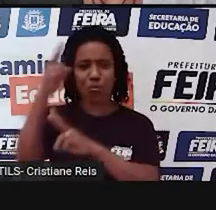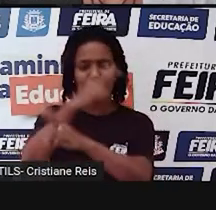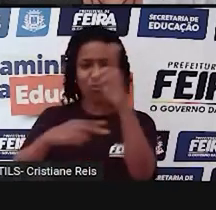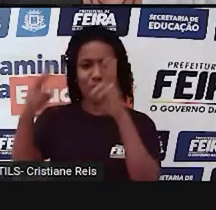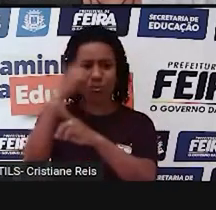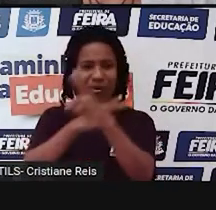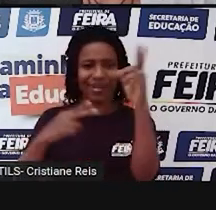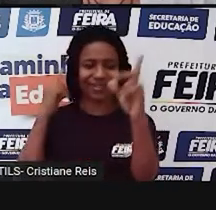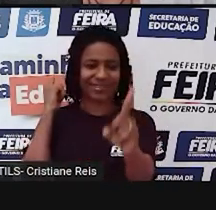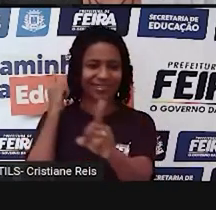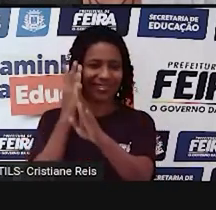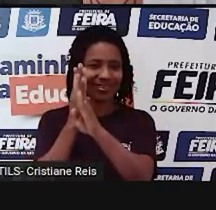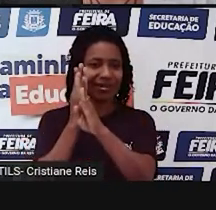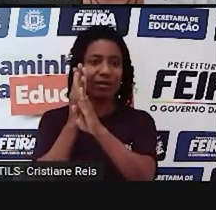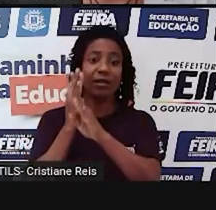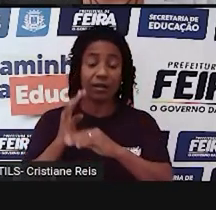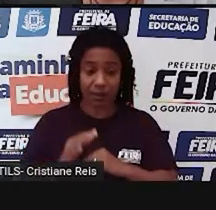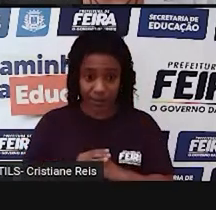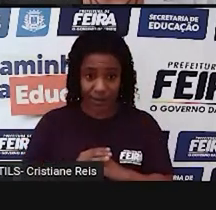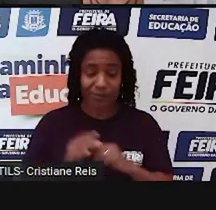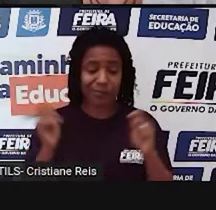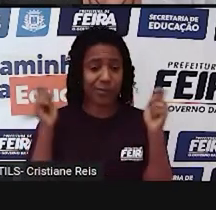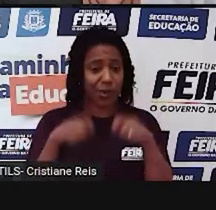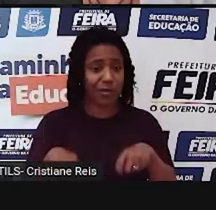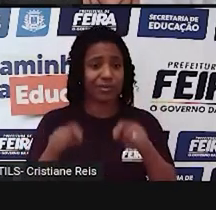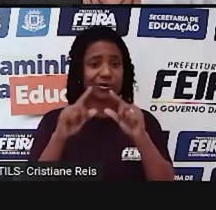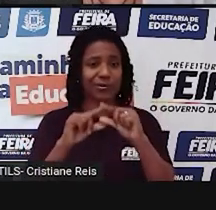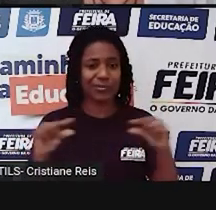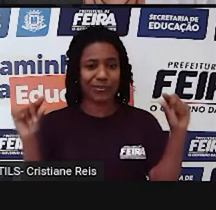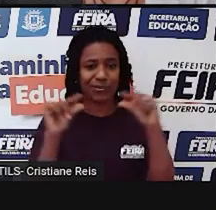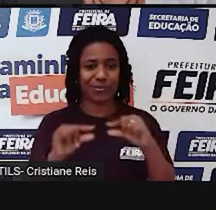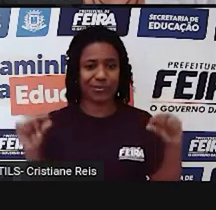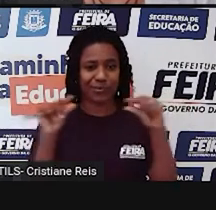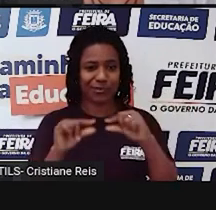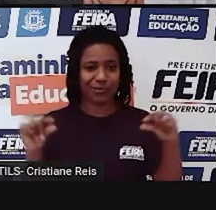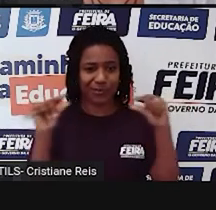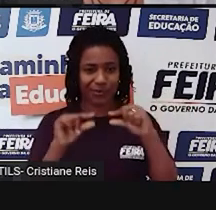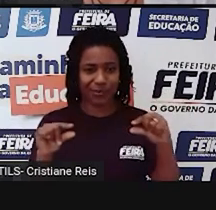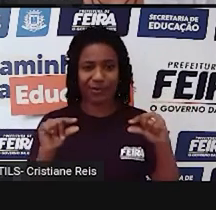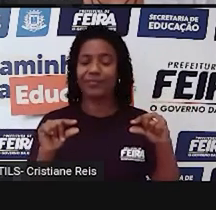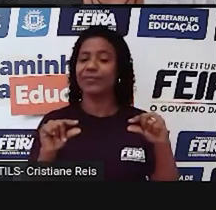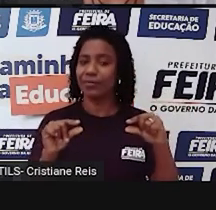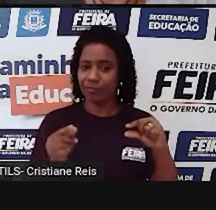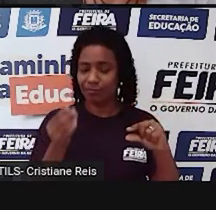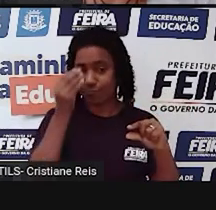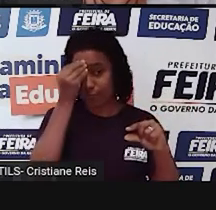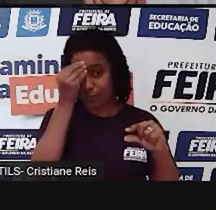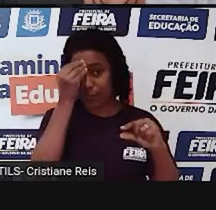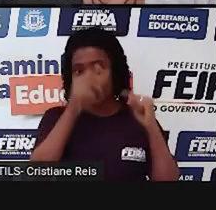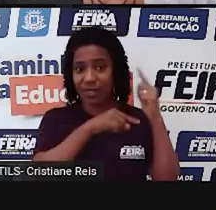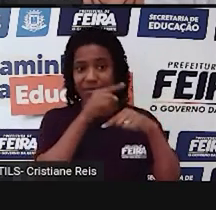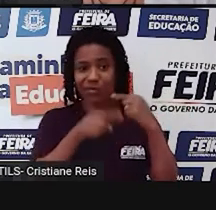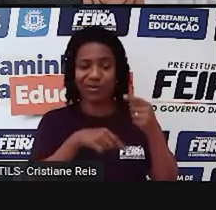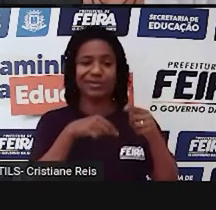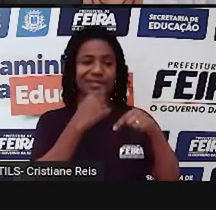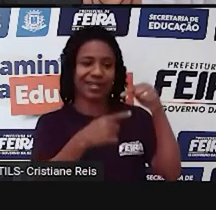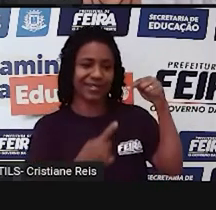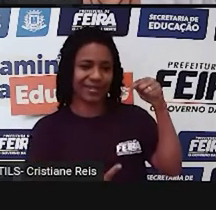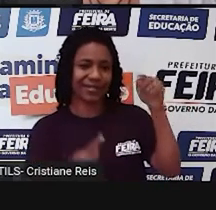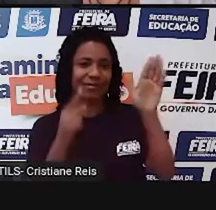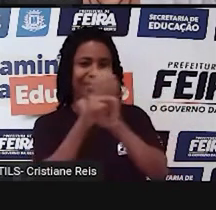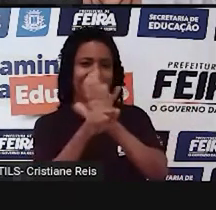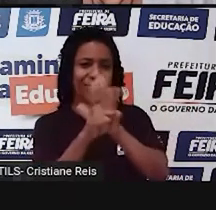Inclusive utilizando a opção de legenda para responder as questões a seguir em seu caderno. Let's go!